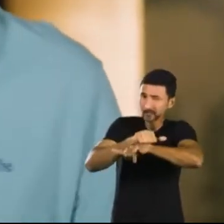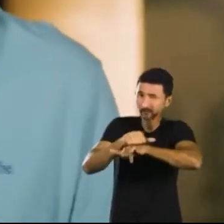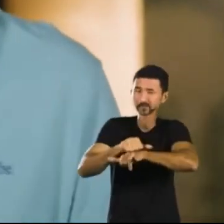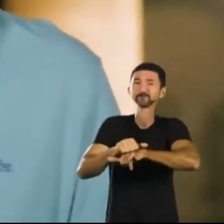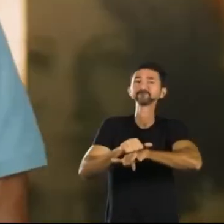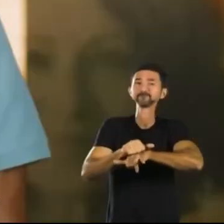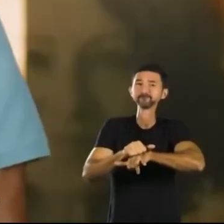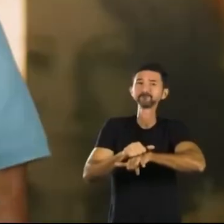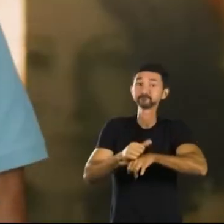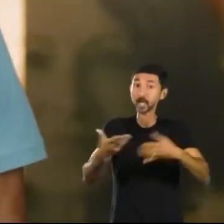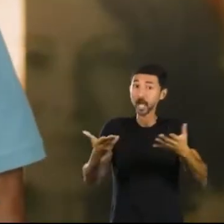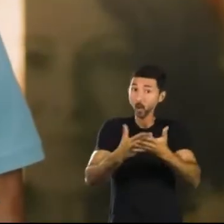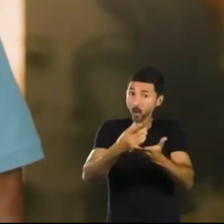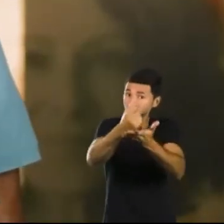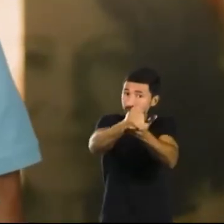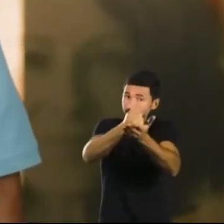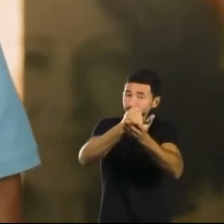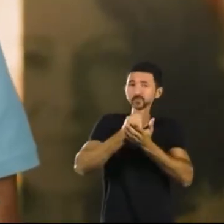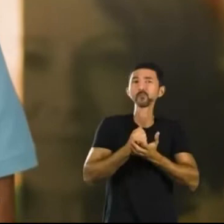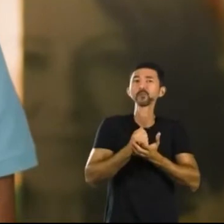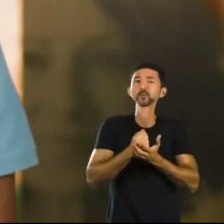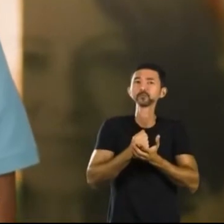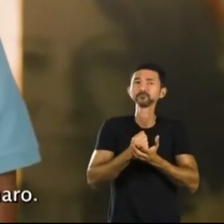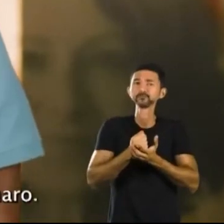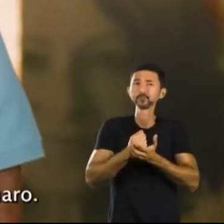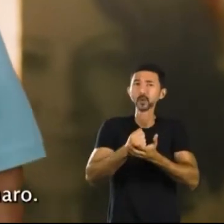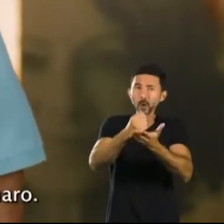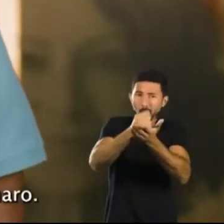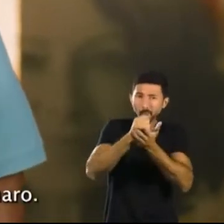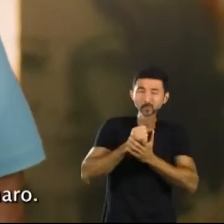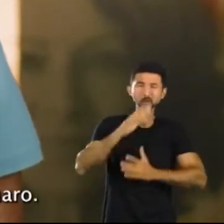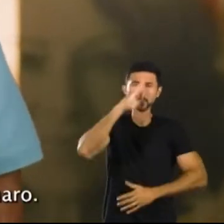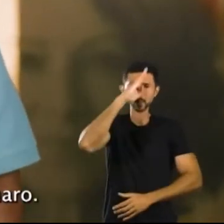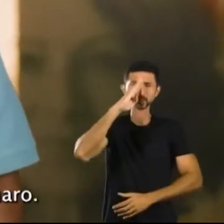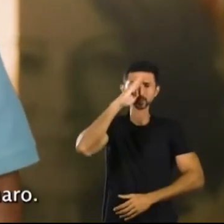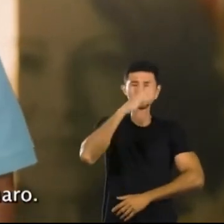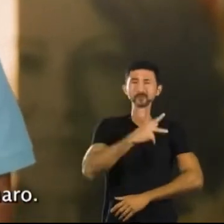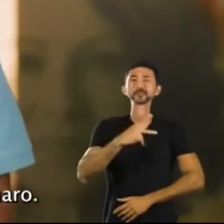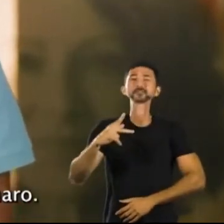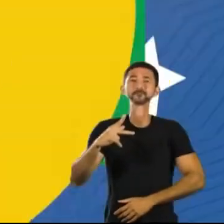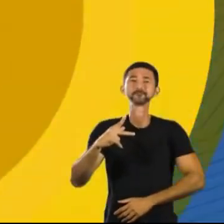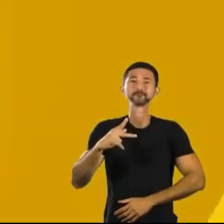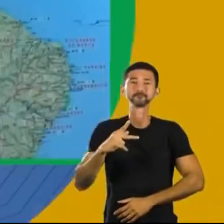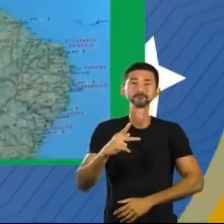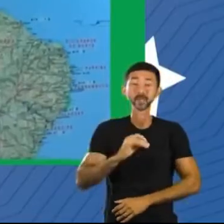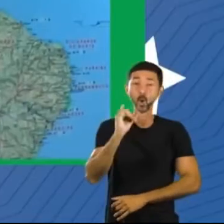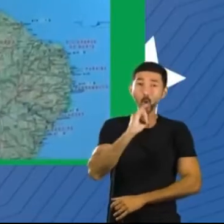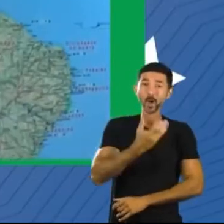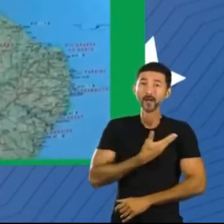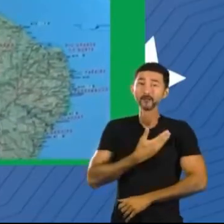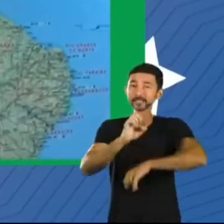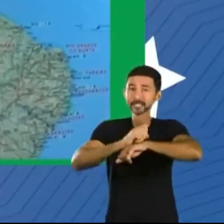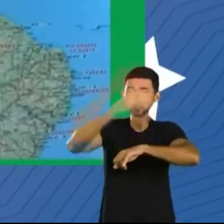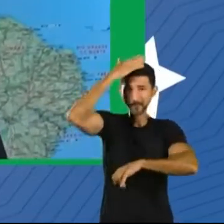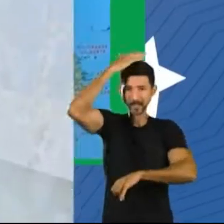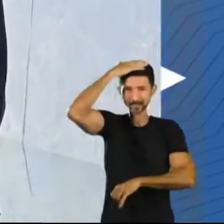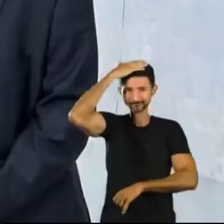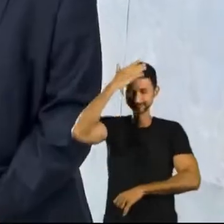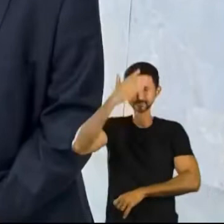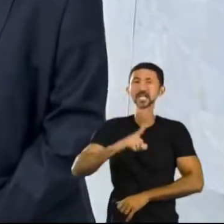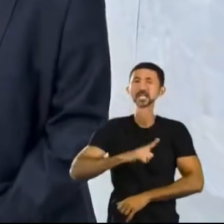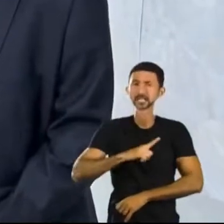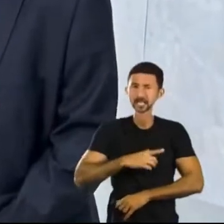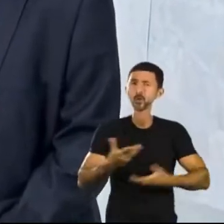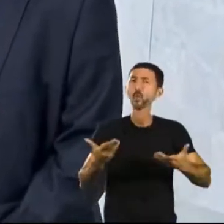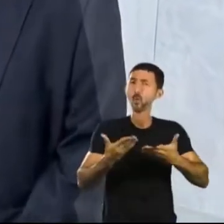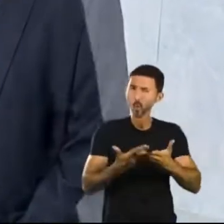lavajada. Conta agora com o seu apoio, com o apoio do presidente Bolsonaro. Olá, amigos do Pará. Nós